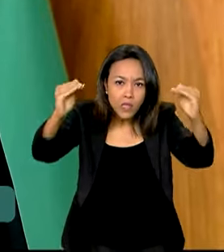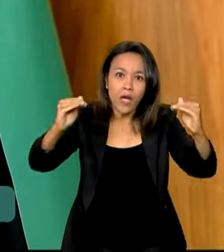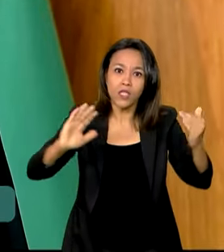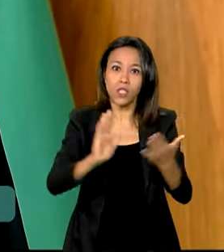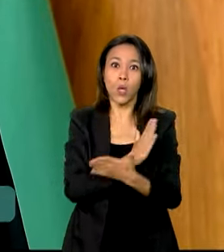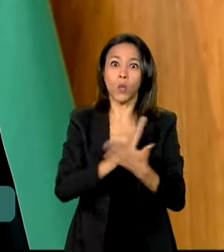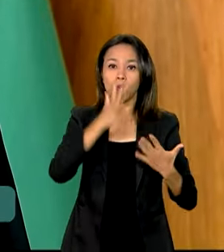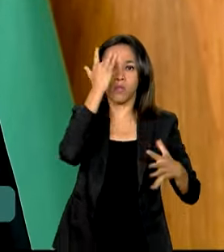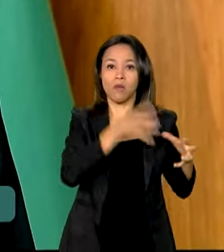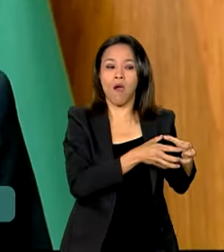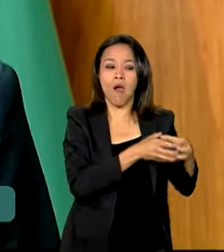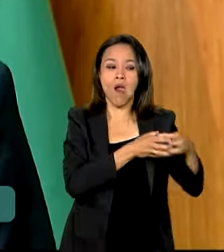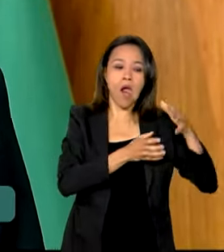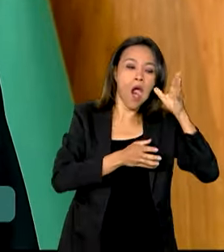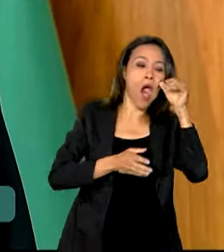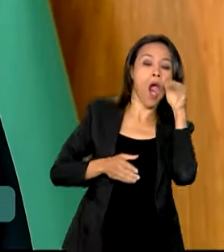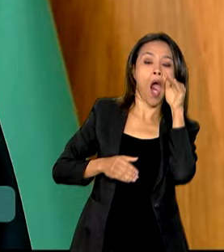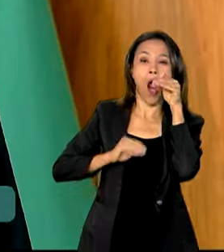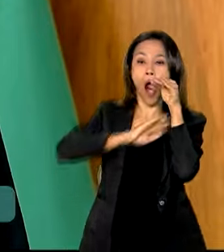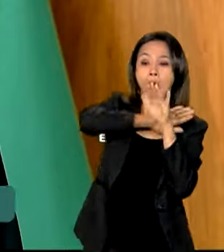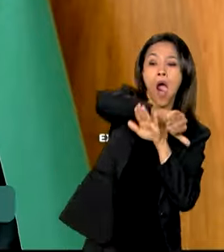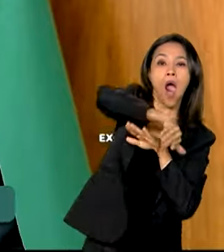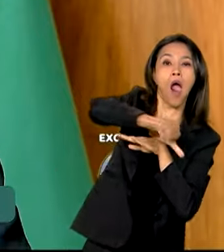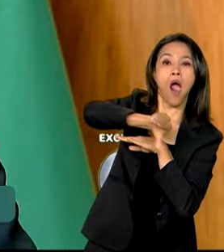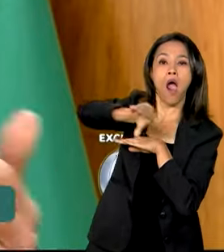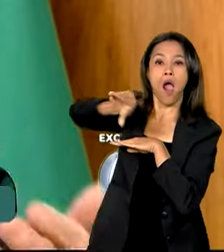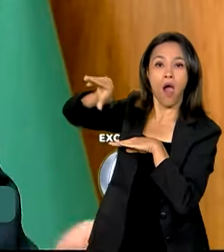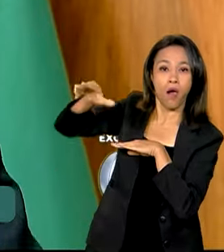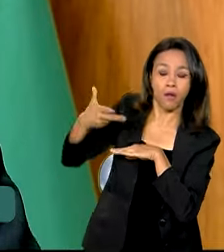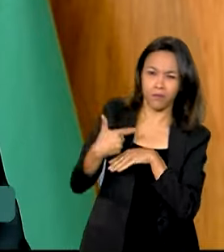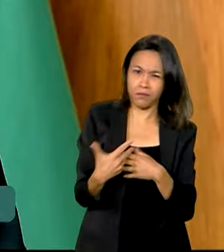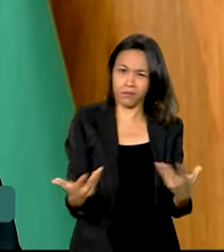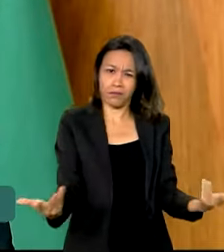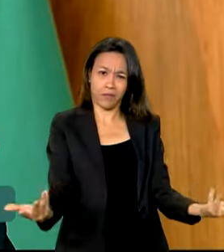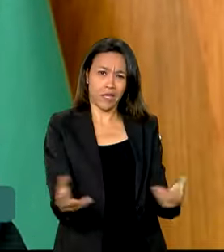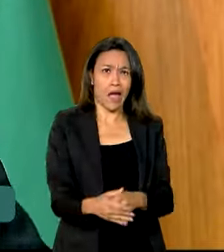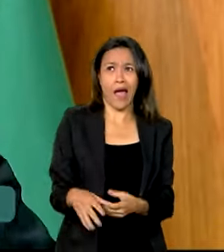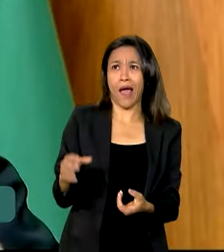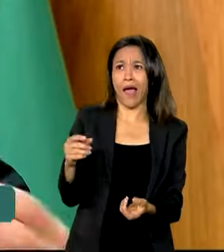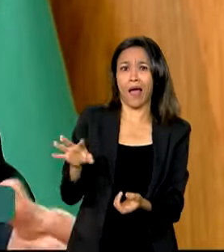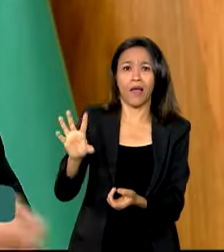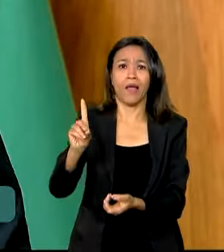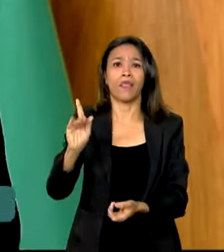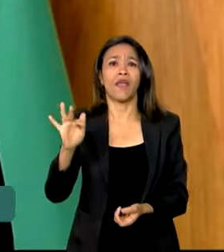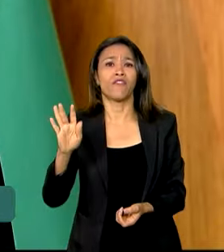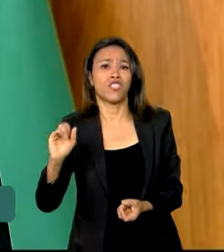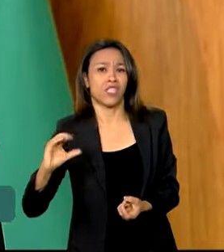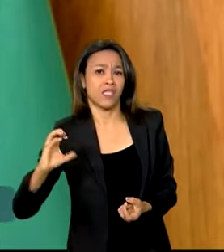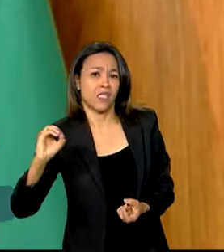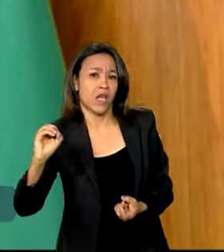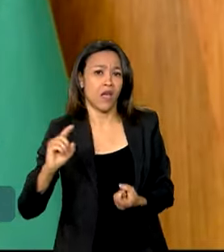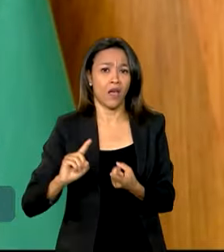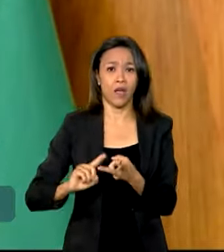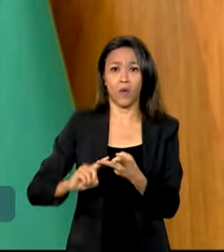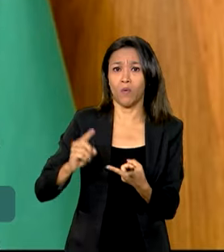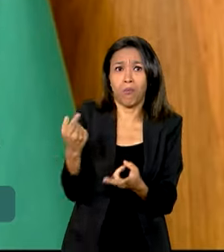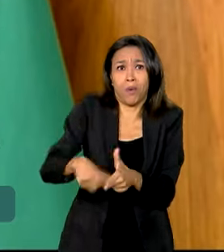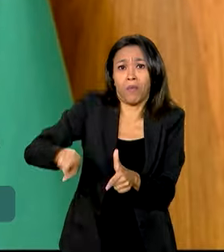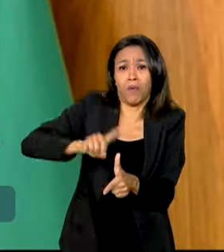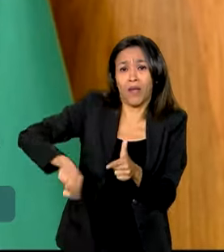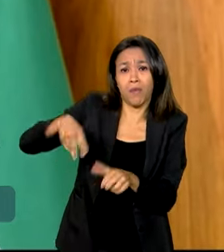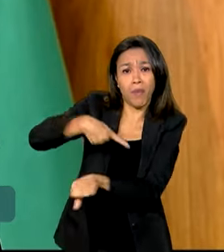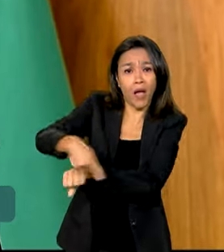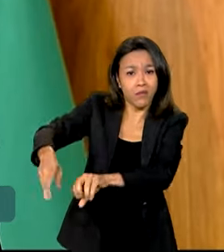especuladores. Porque esse país não tem nenhum problema se é déficit zero, se é déficit zero um, se é déficit zero dois. Não tem nenhum problema para o país.